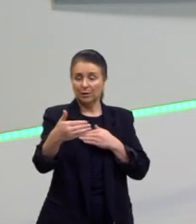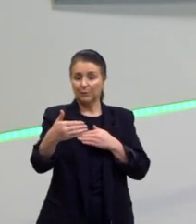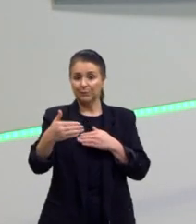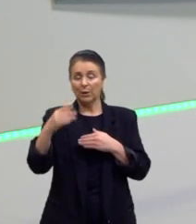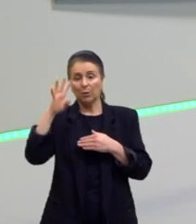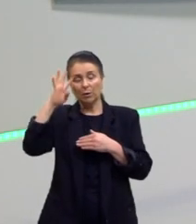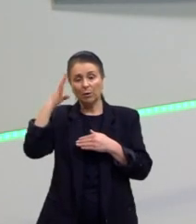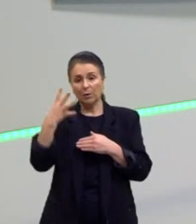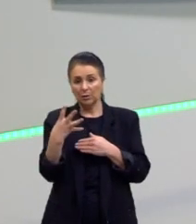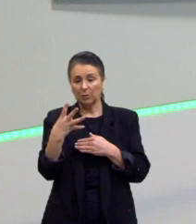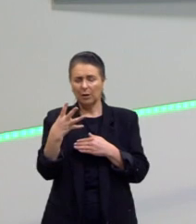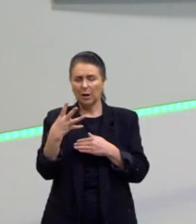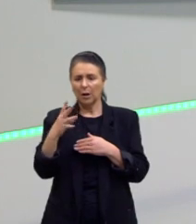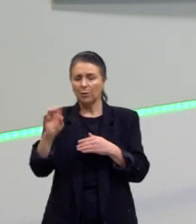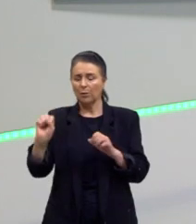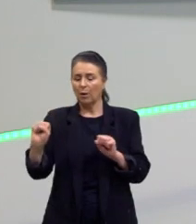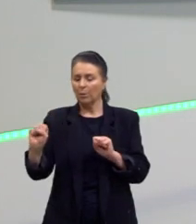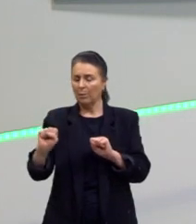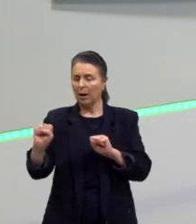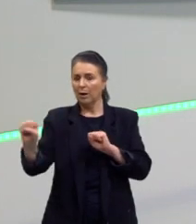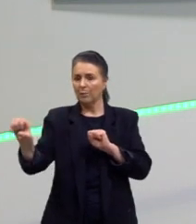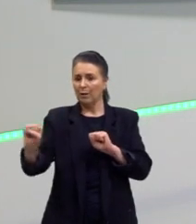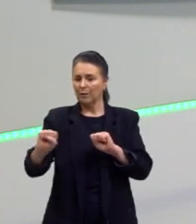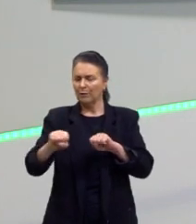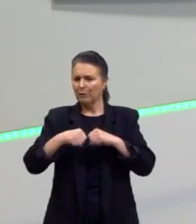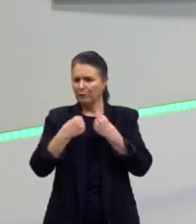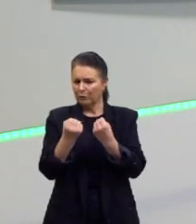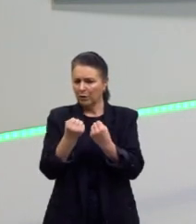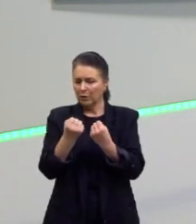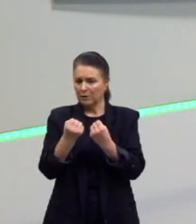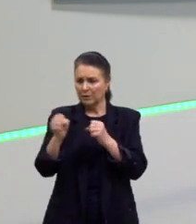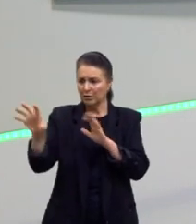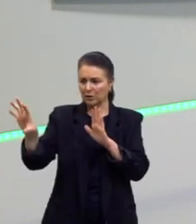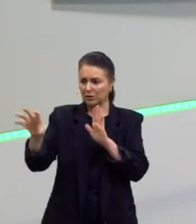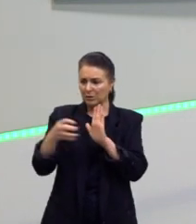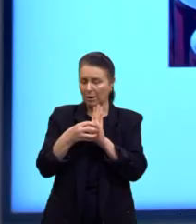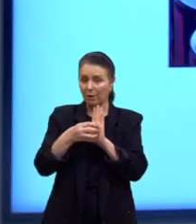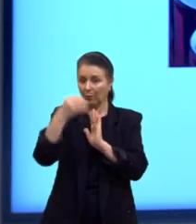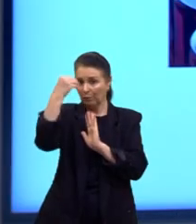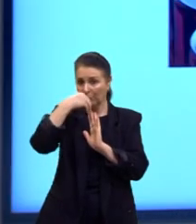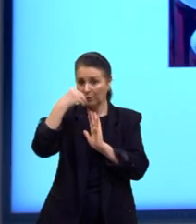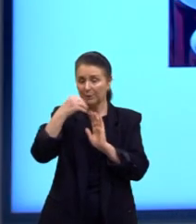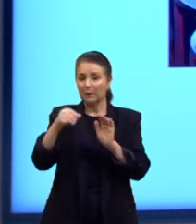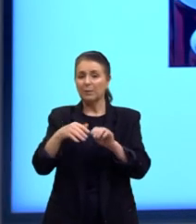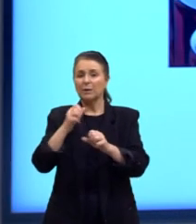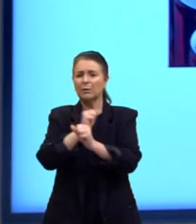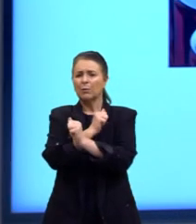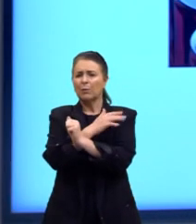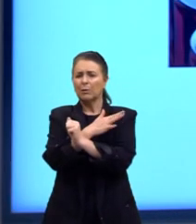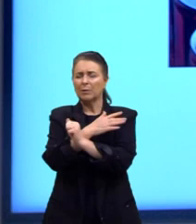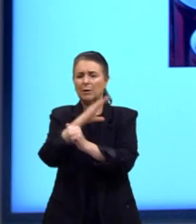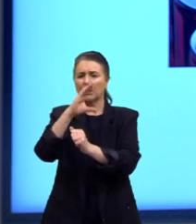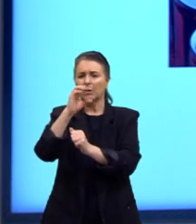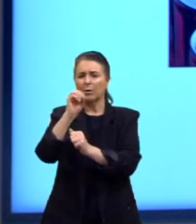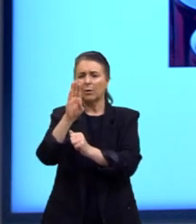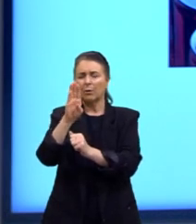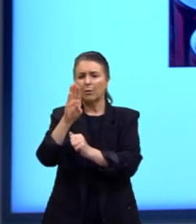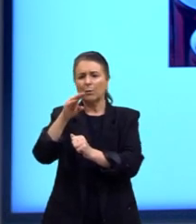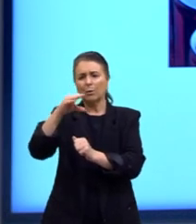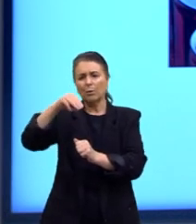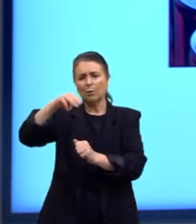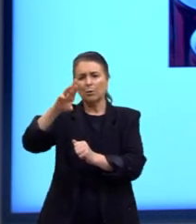resultando, então, uma força de atração muito fraca. Exemplo, o alumínio, o cromo, a platina, manganês,